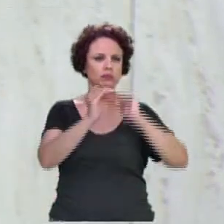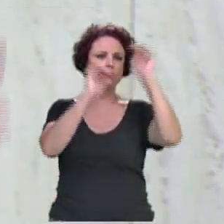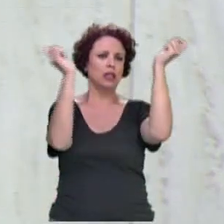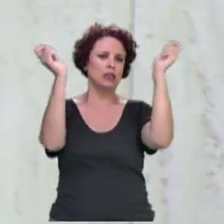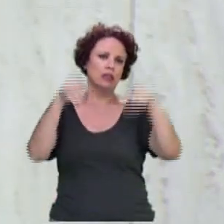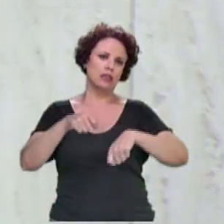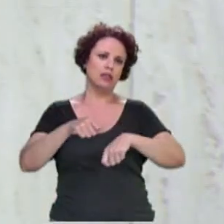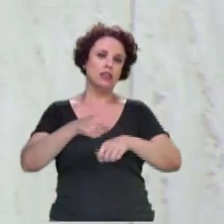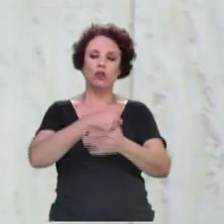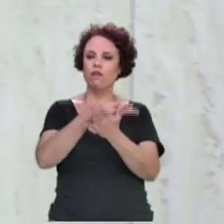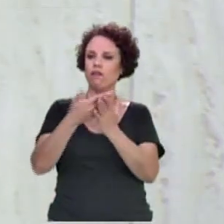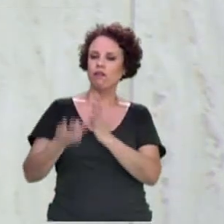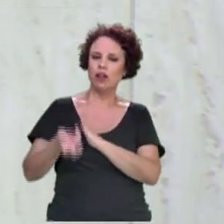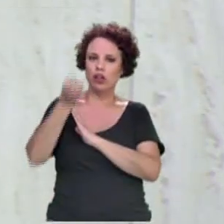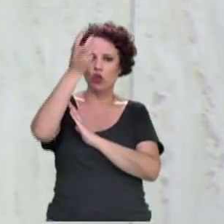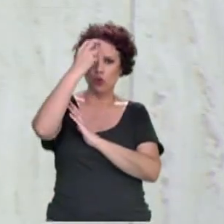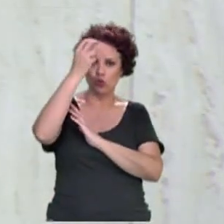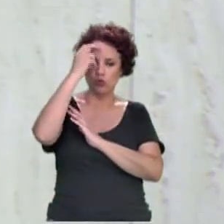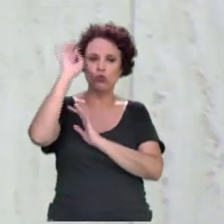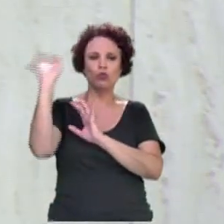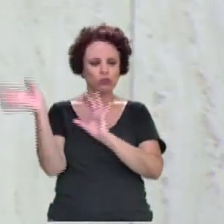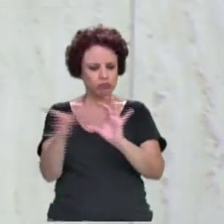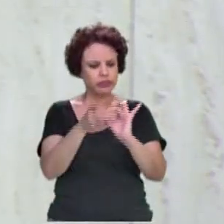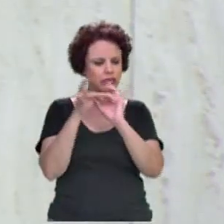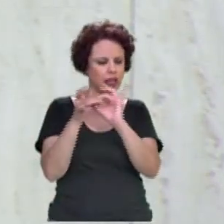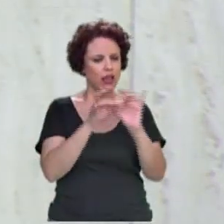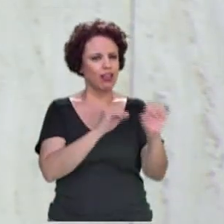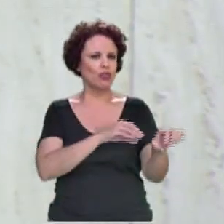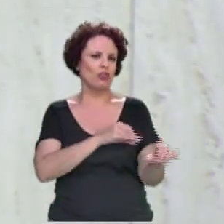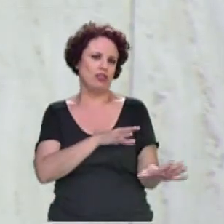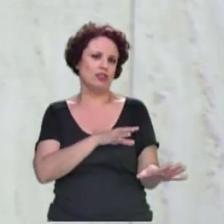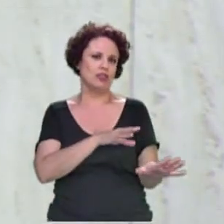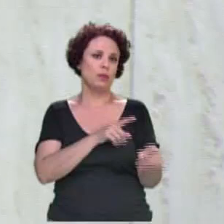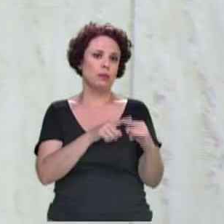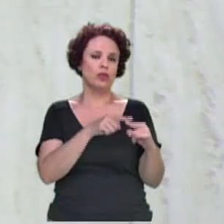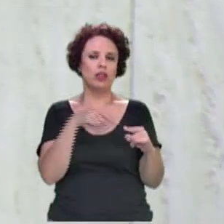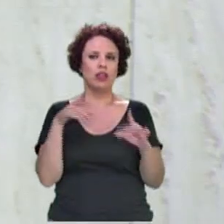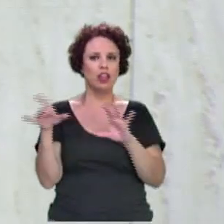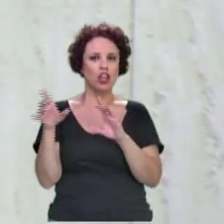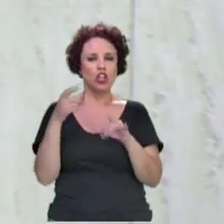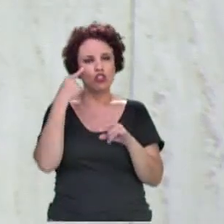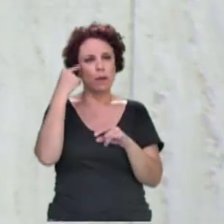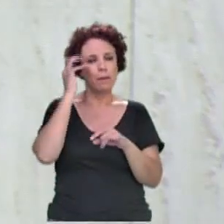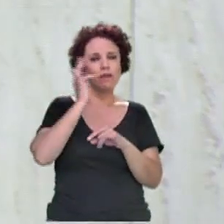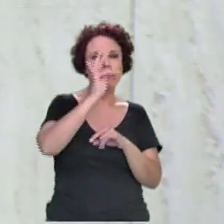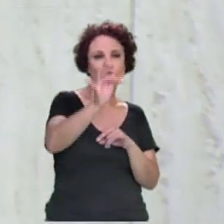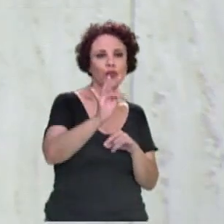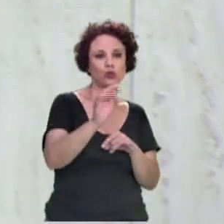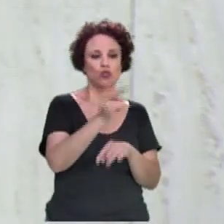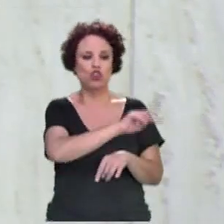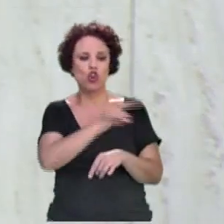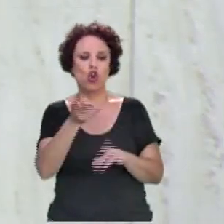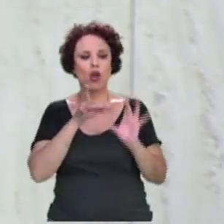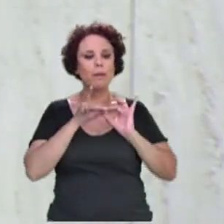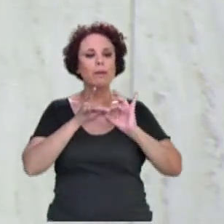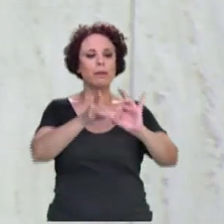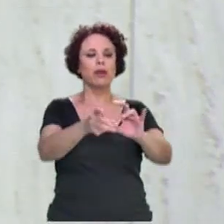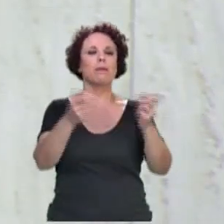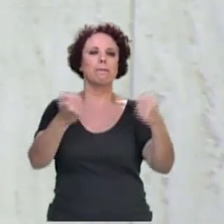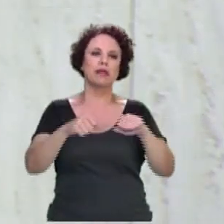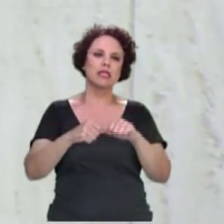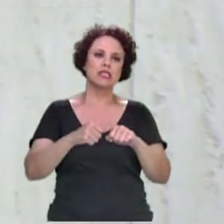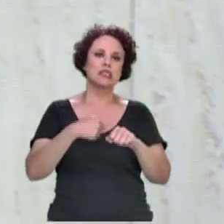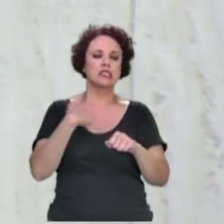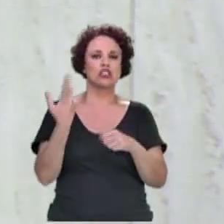vários programas que têm toda a relação com a educação, porque nós pensamos no futuro. Então, temos que investir, sim, na educação e na cultura, e não é